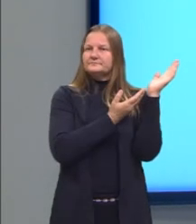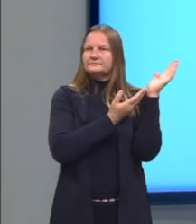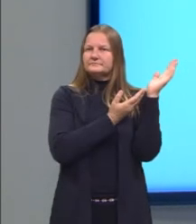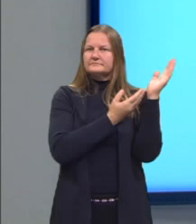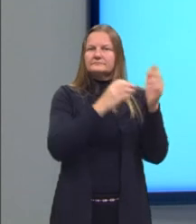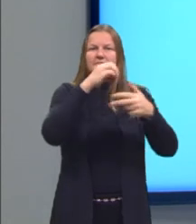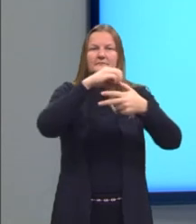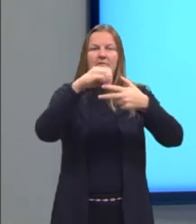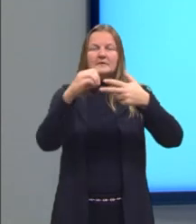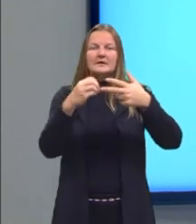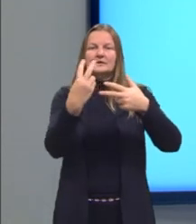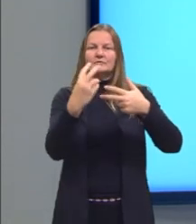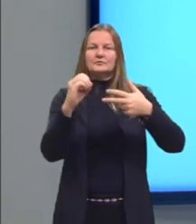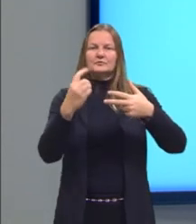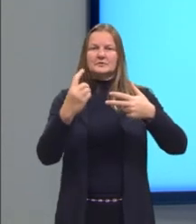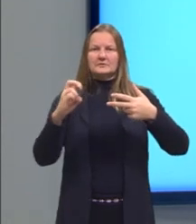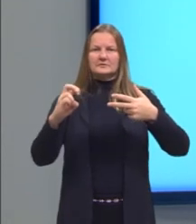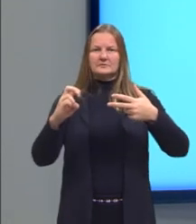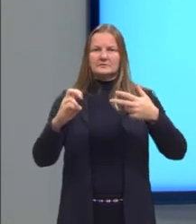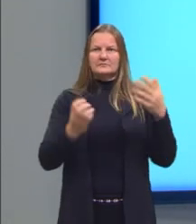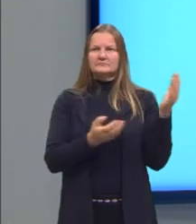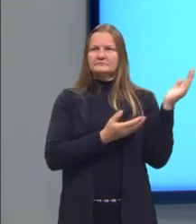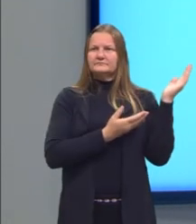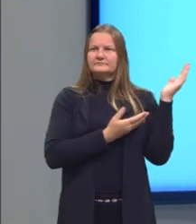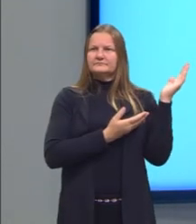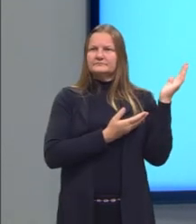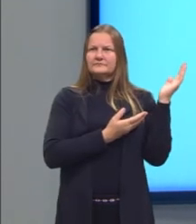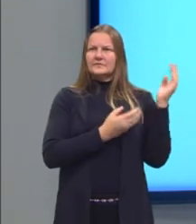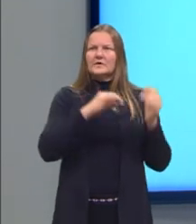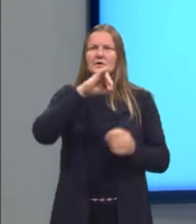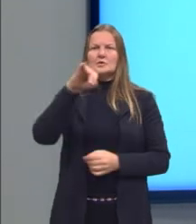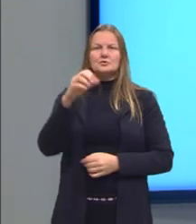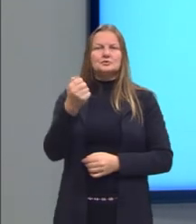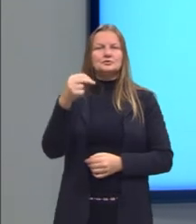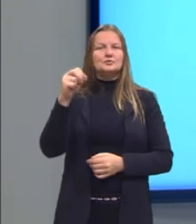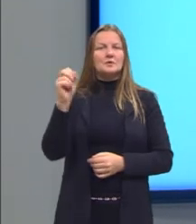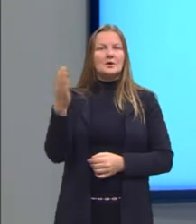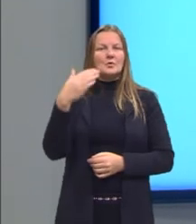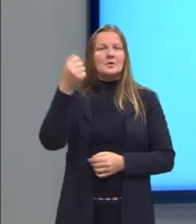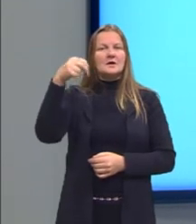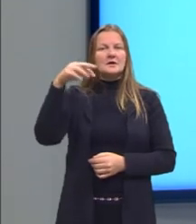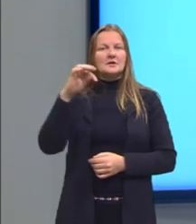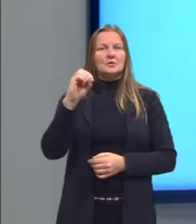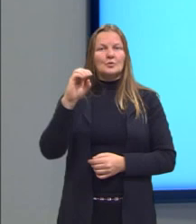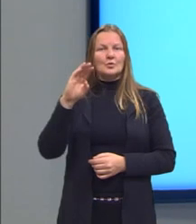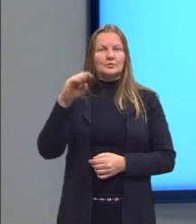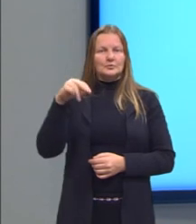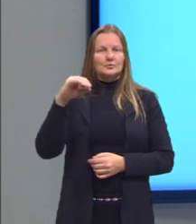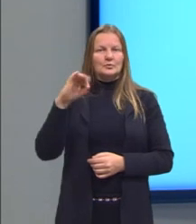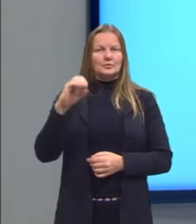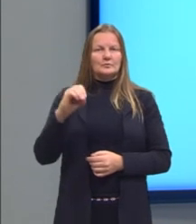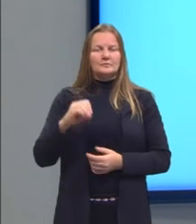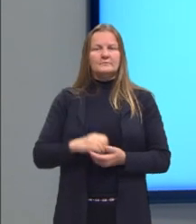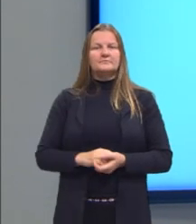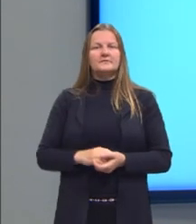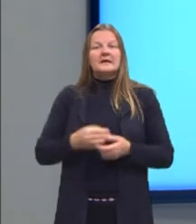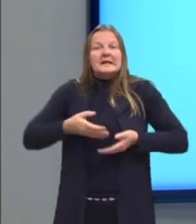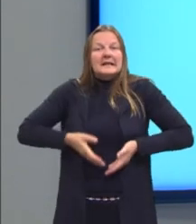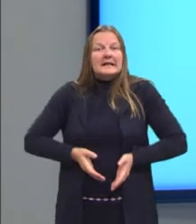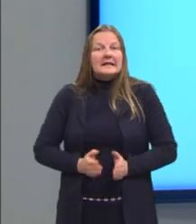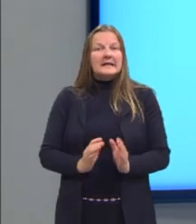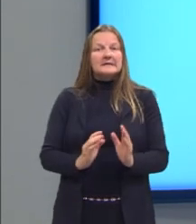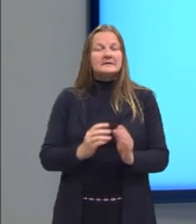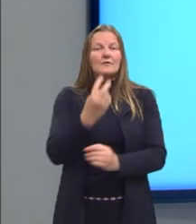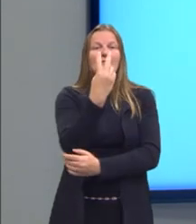2015. João Antônio de Barros, J. Barros, nasceu aos 24